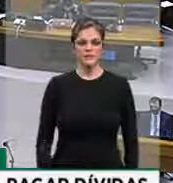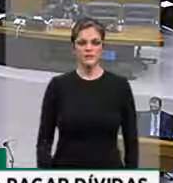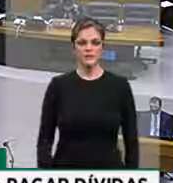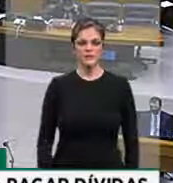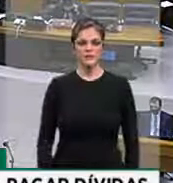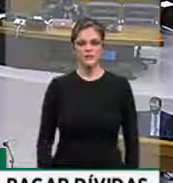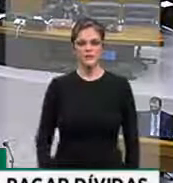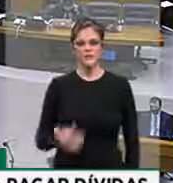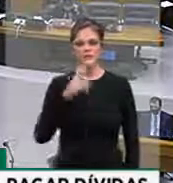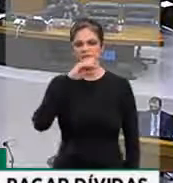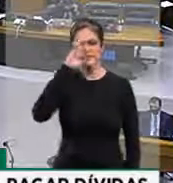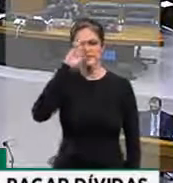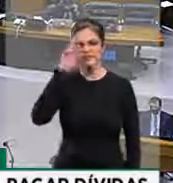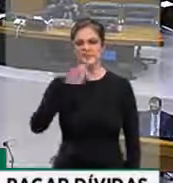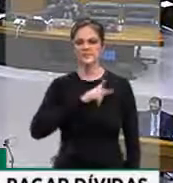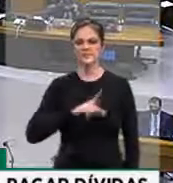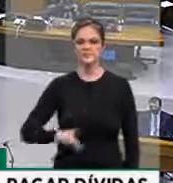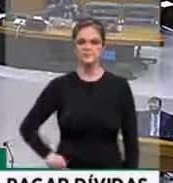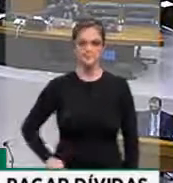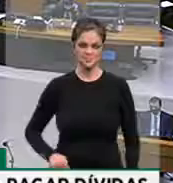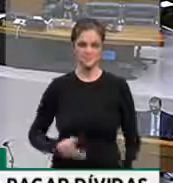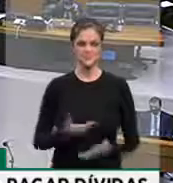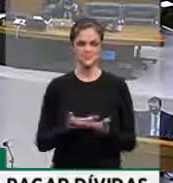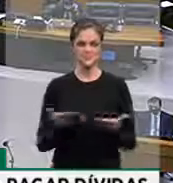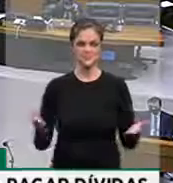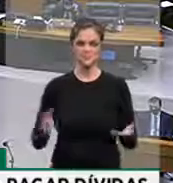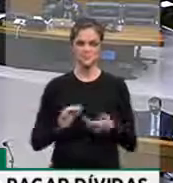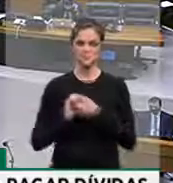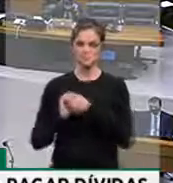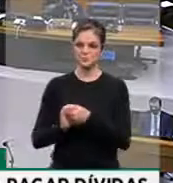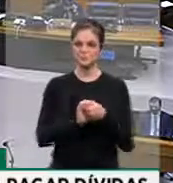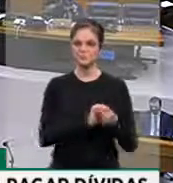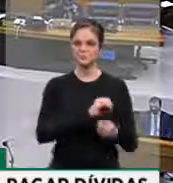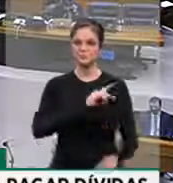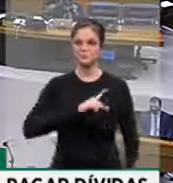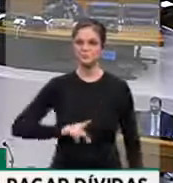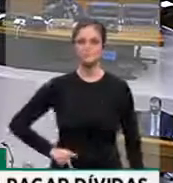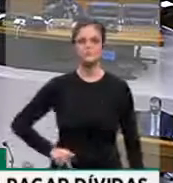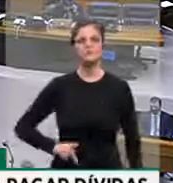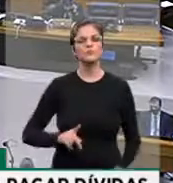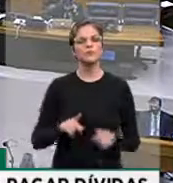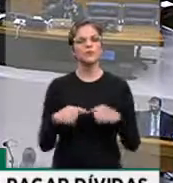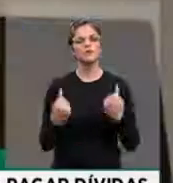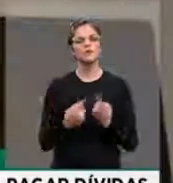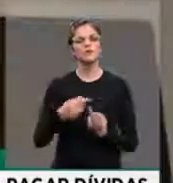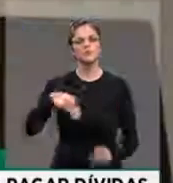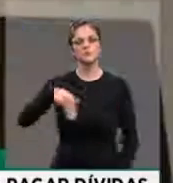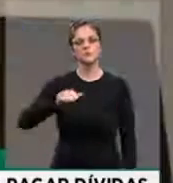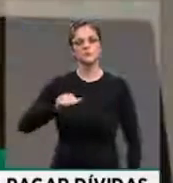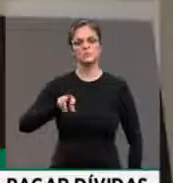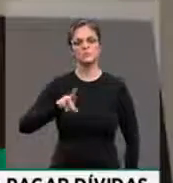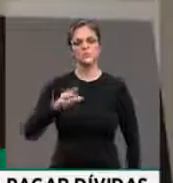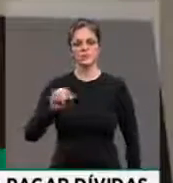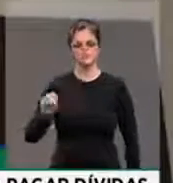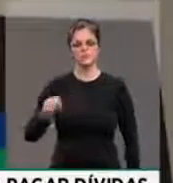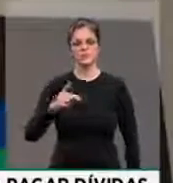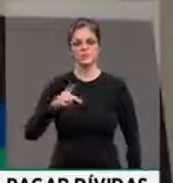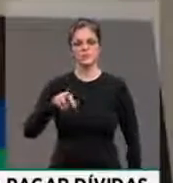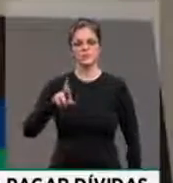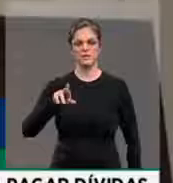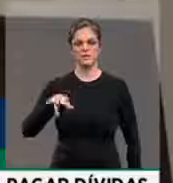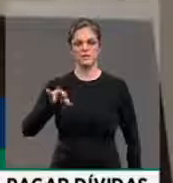Senhor presidente, deputado Marcos Pereira, que preside essa sessão, dizer que esse